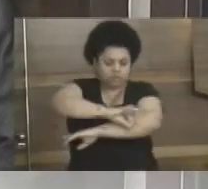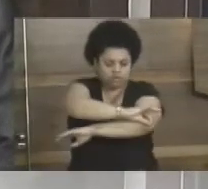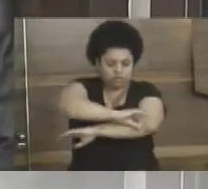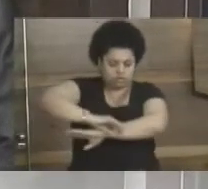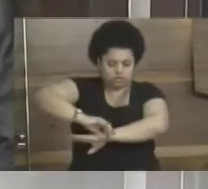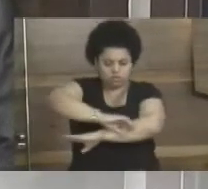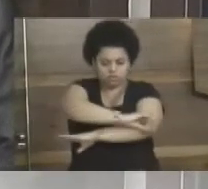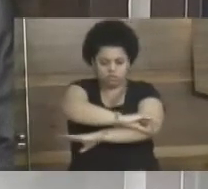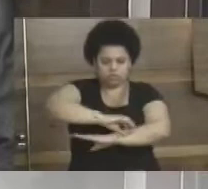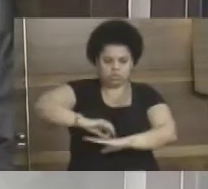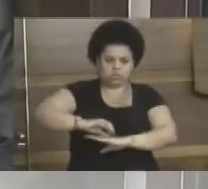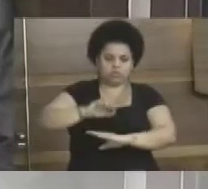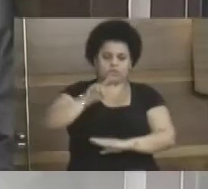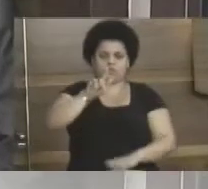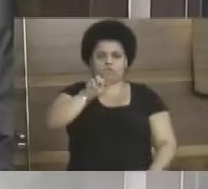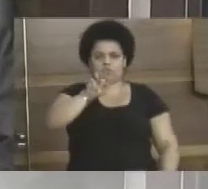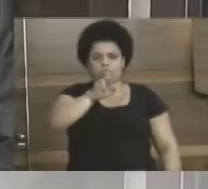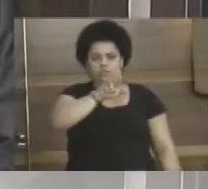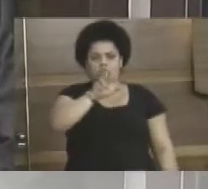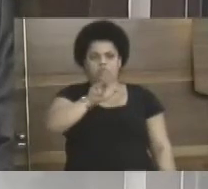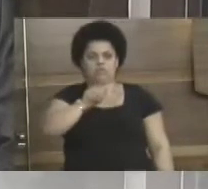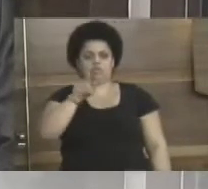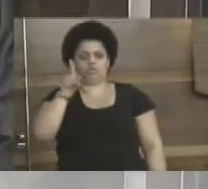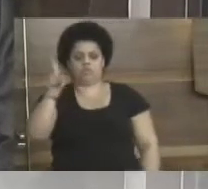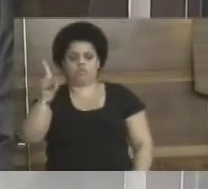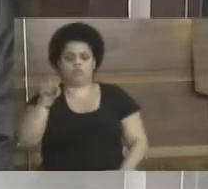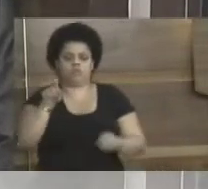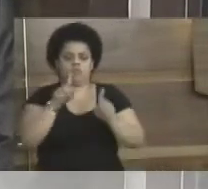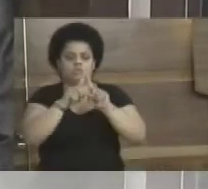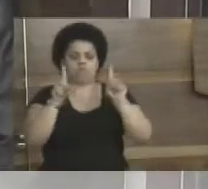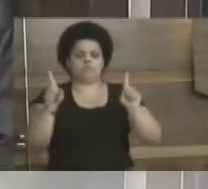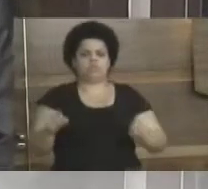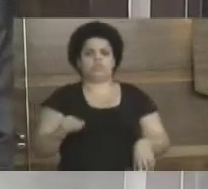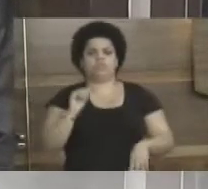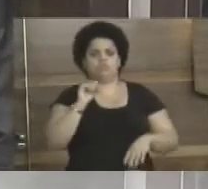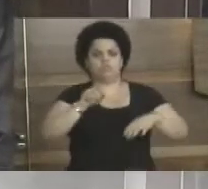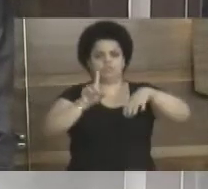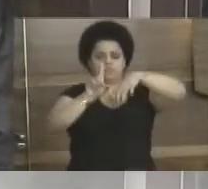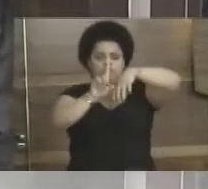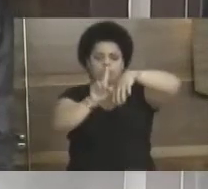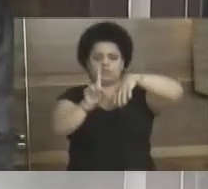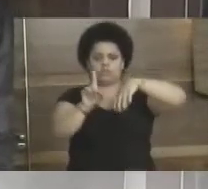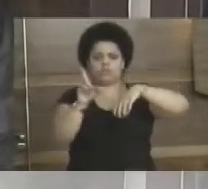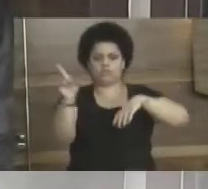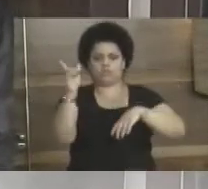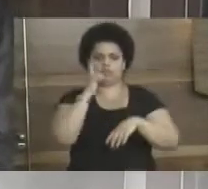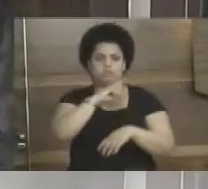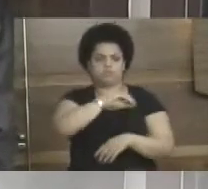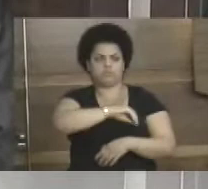está em todos os setores. Ele é funcionário da Eletro, ganha o salzinho dele lá,